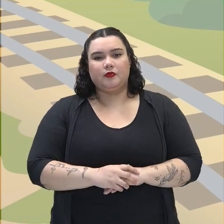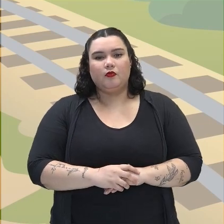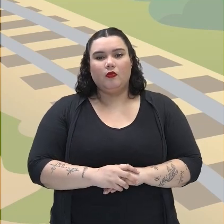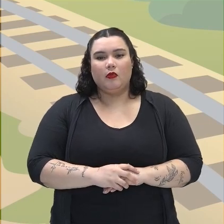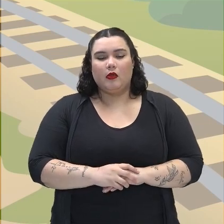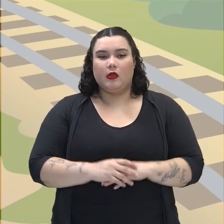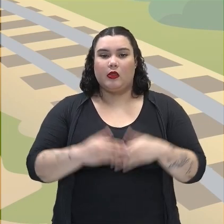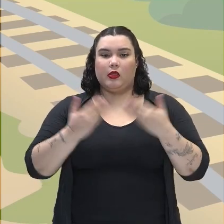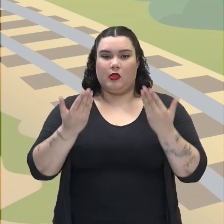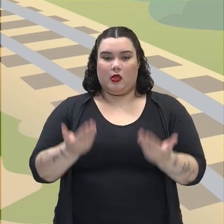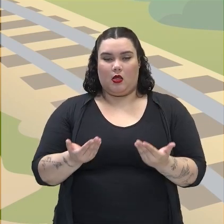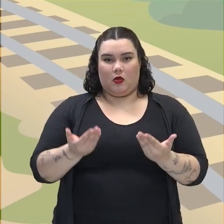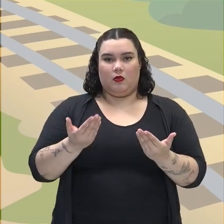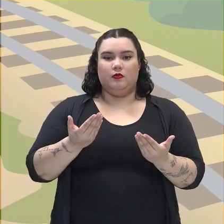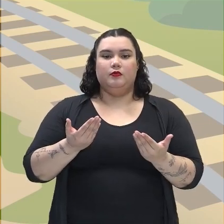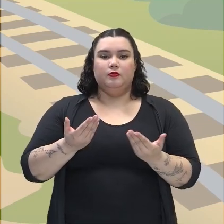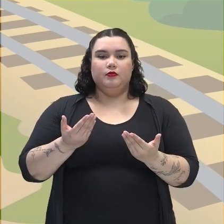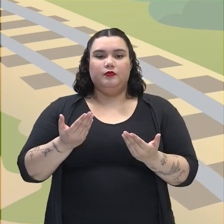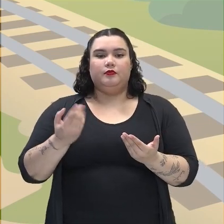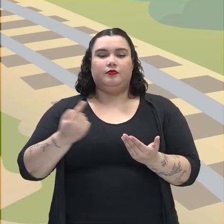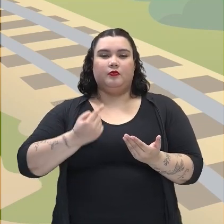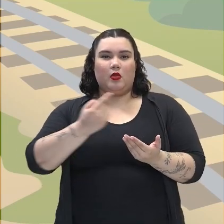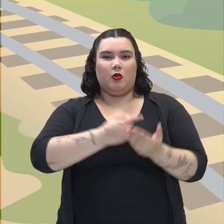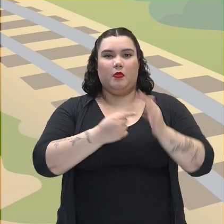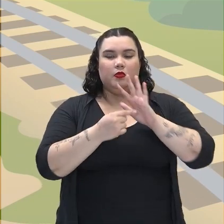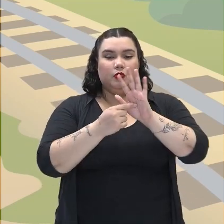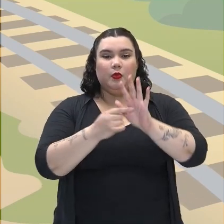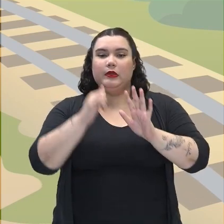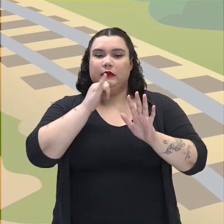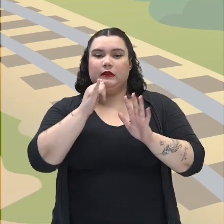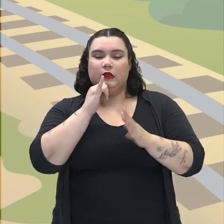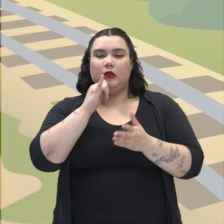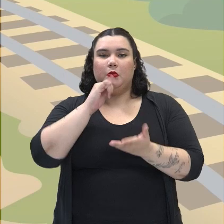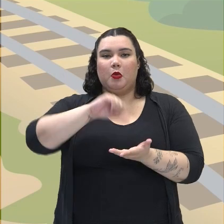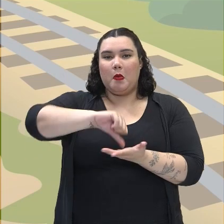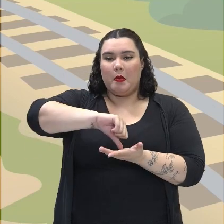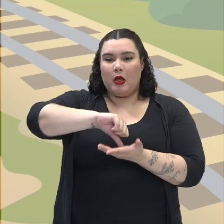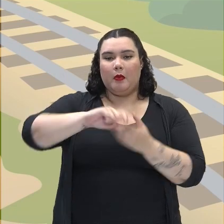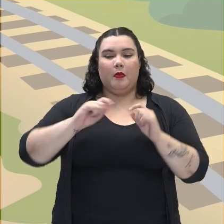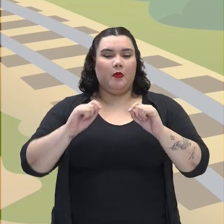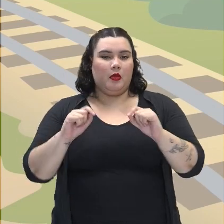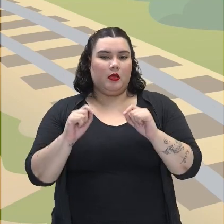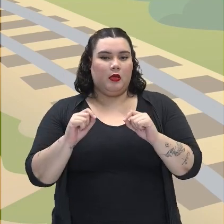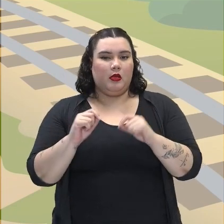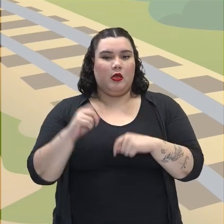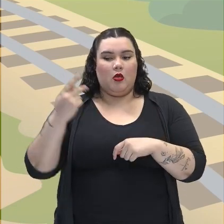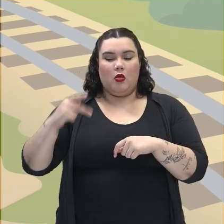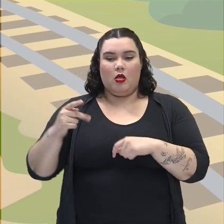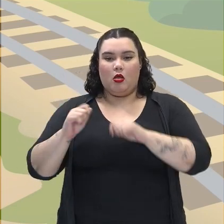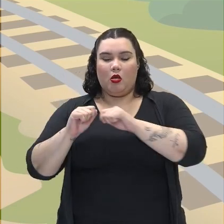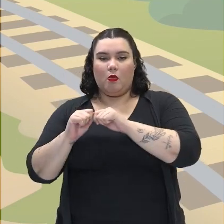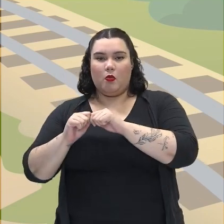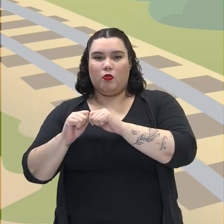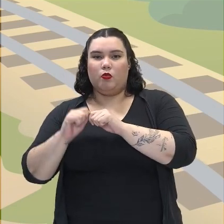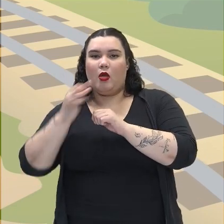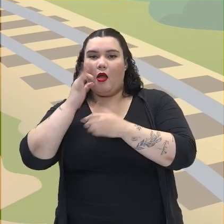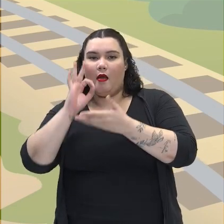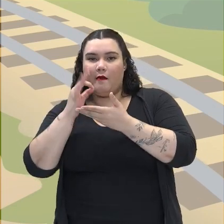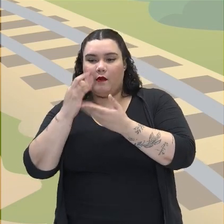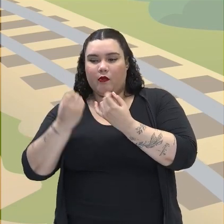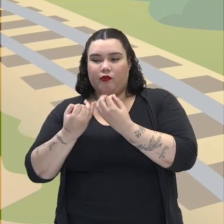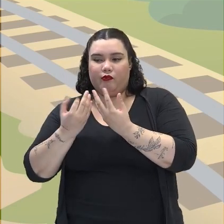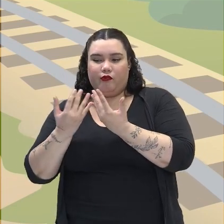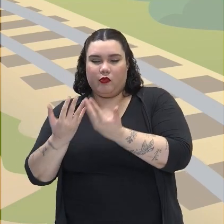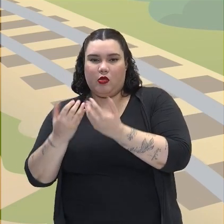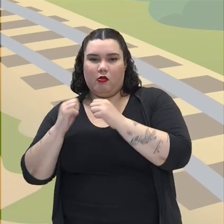uma vez que a gente viu, como a gente exemplificou no nosso mapa, que a produção café iria sair do litoral e foi mais para o interior